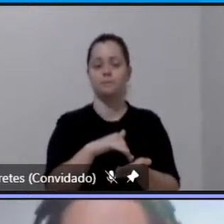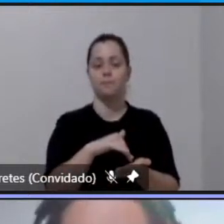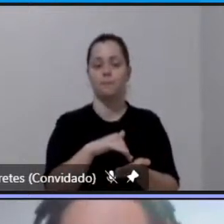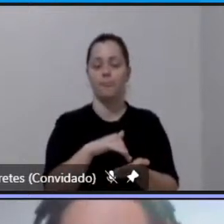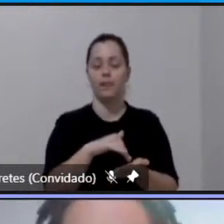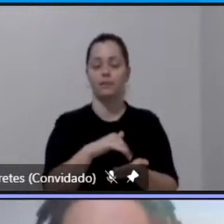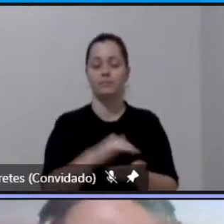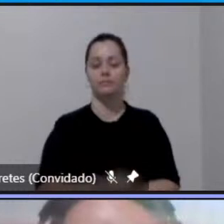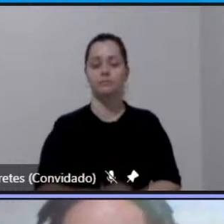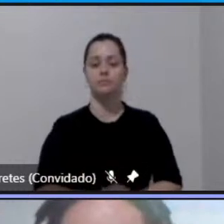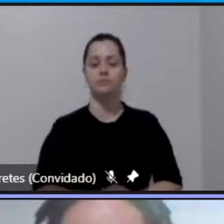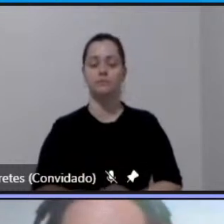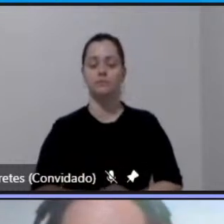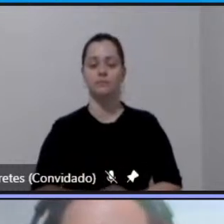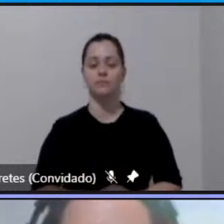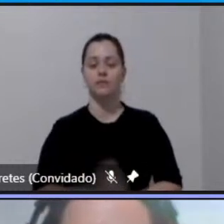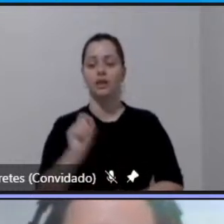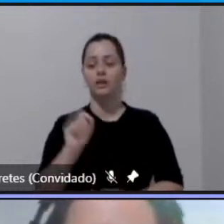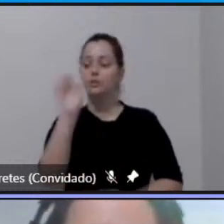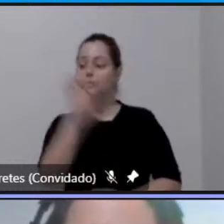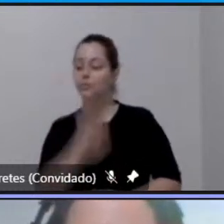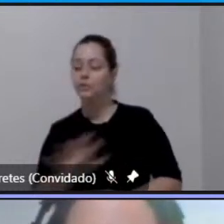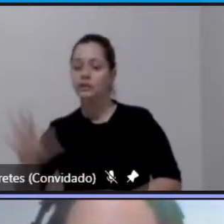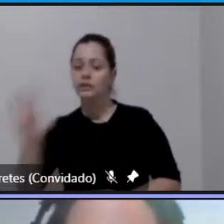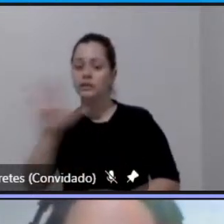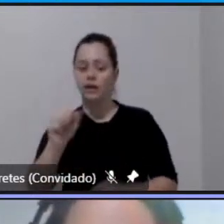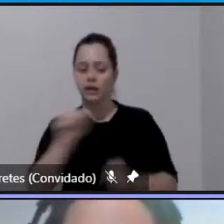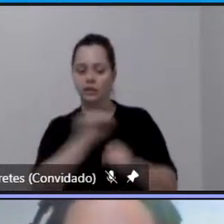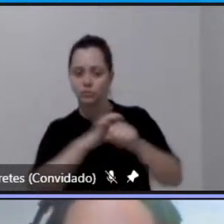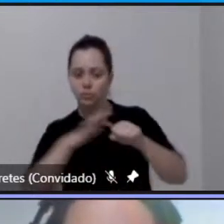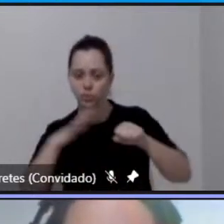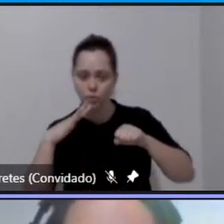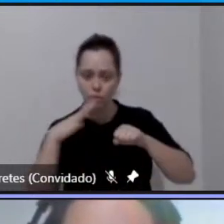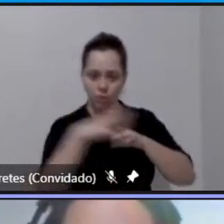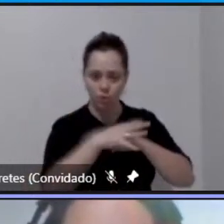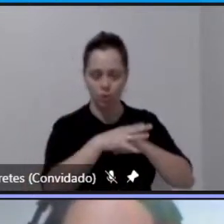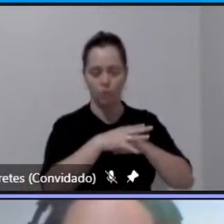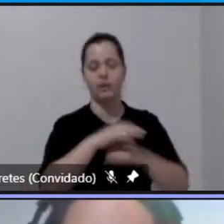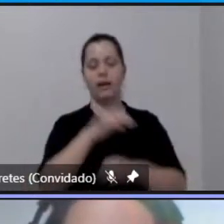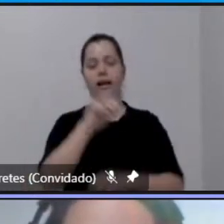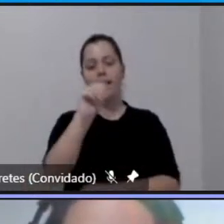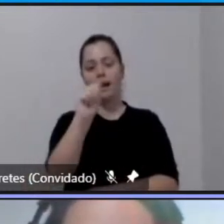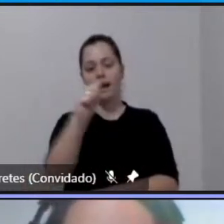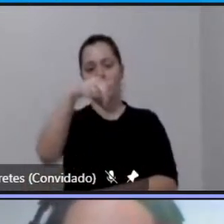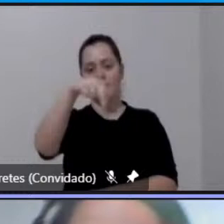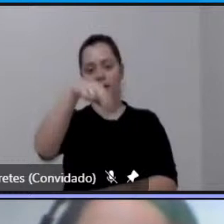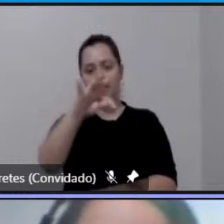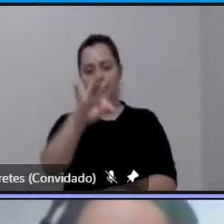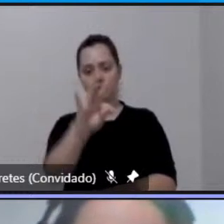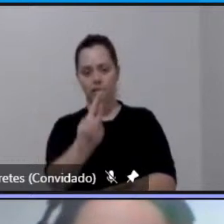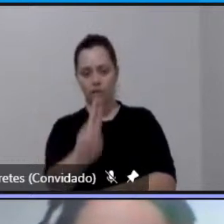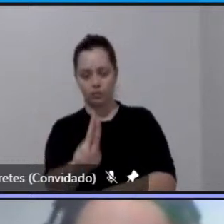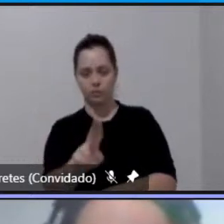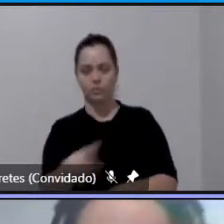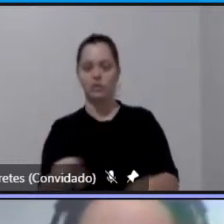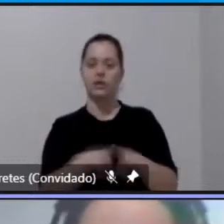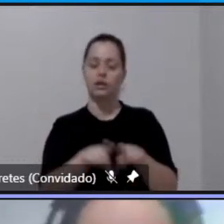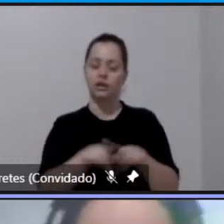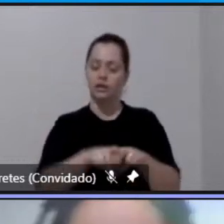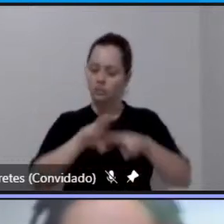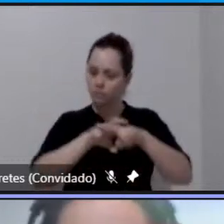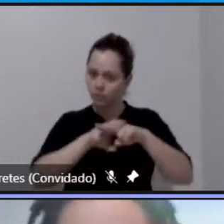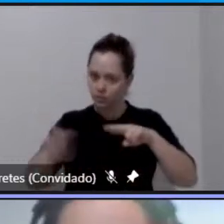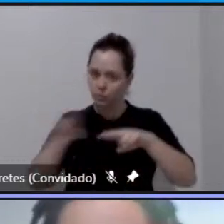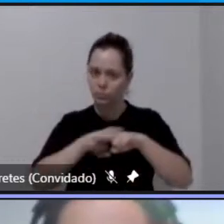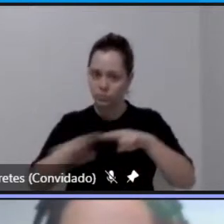está no cobre a MTU e a a Estrada de Ferro Campos de Jordão mas essa